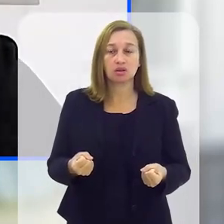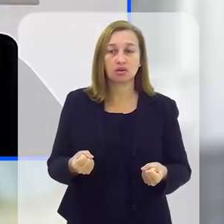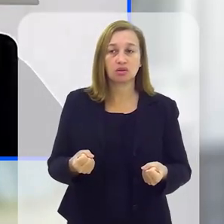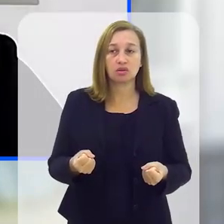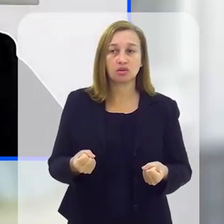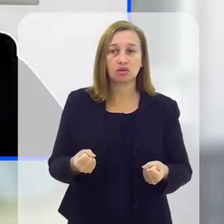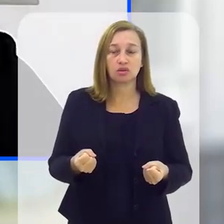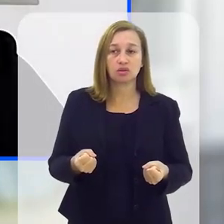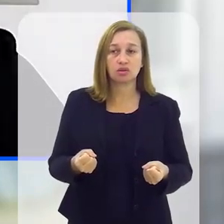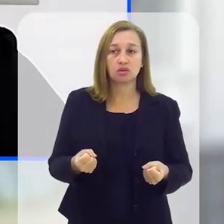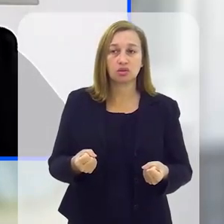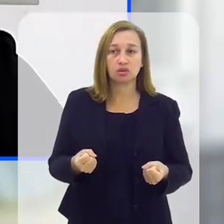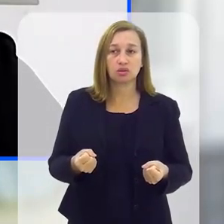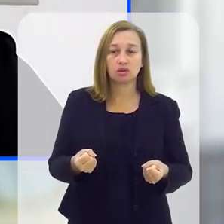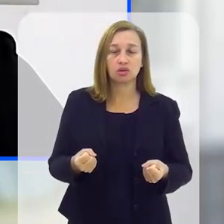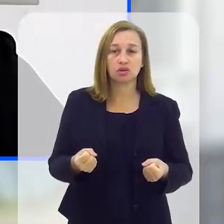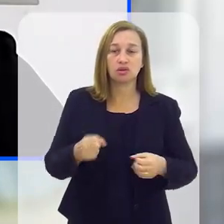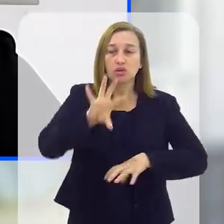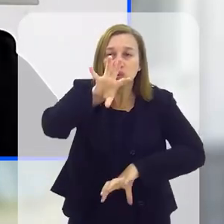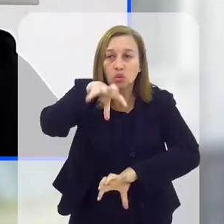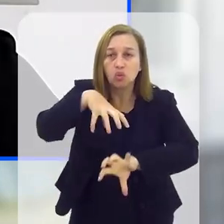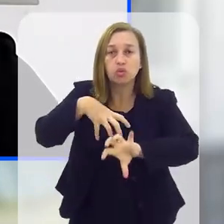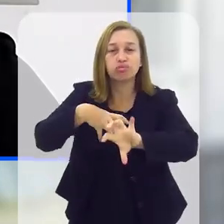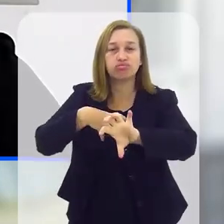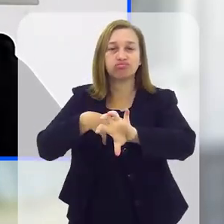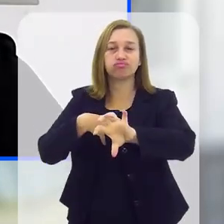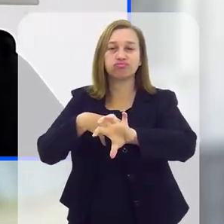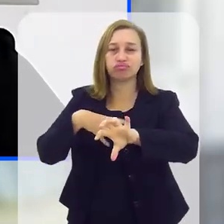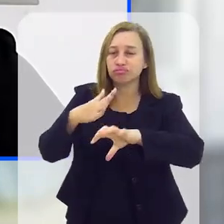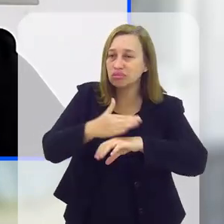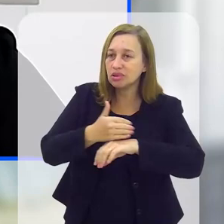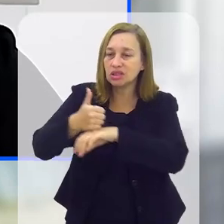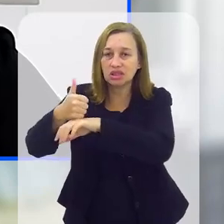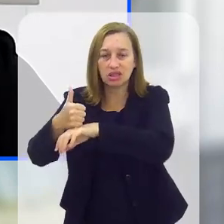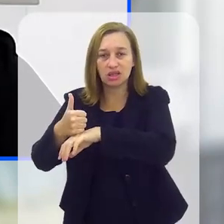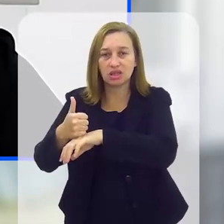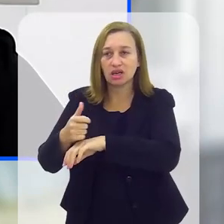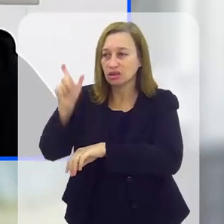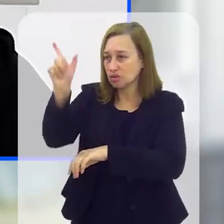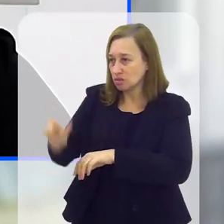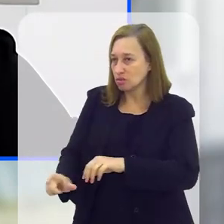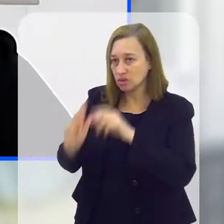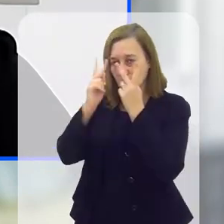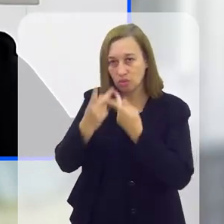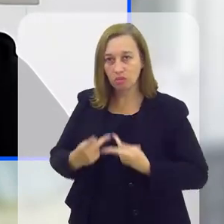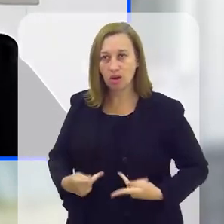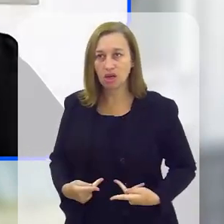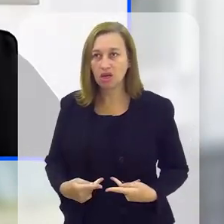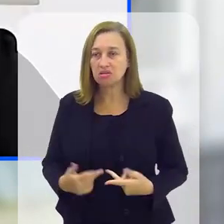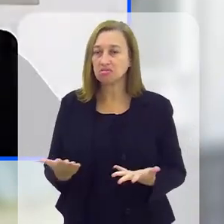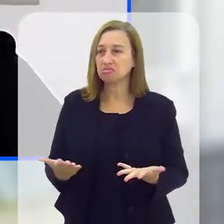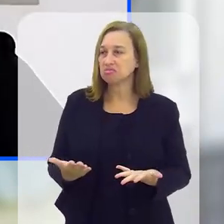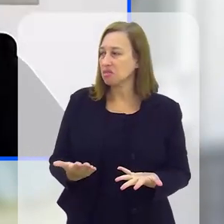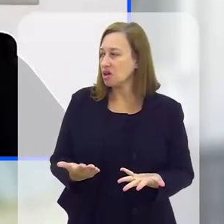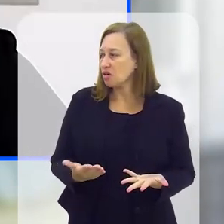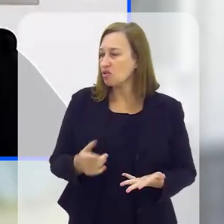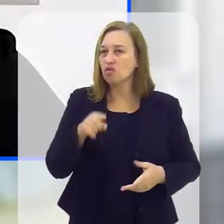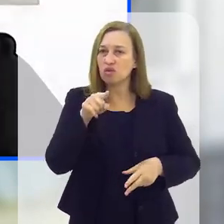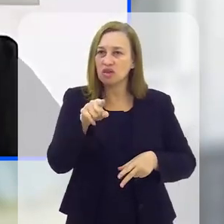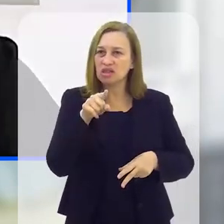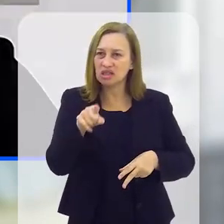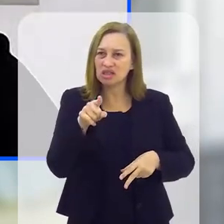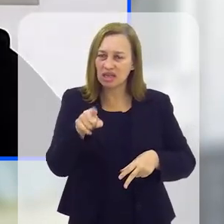envolvidos na humanidade, na dignidade do ser humano. Porque não adianta